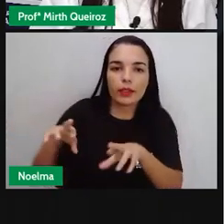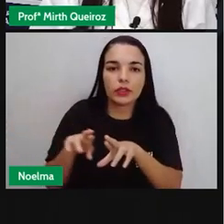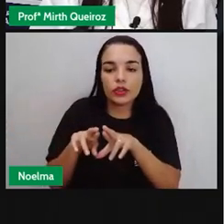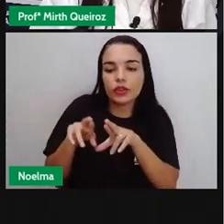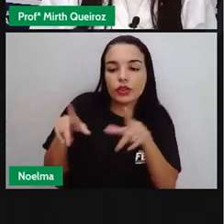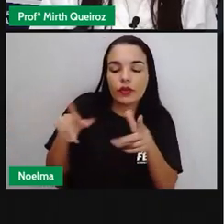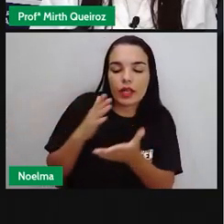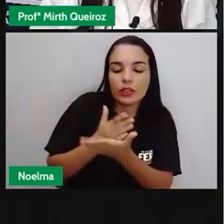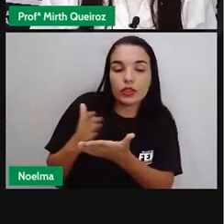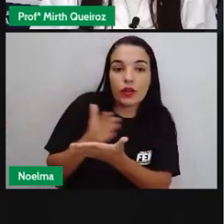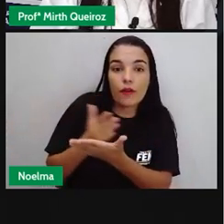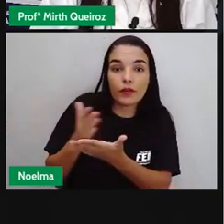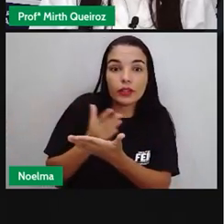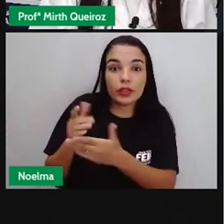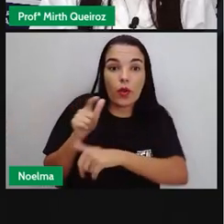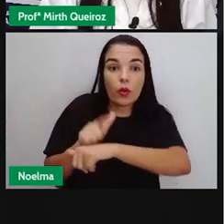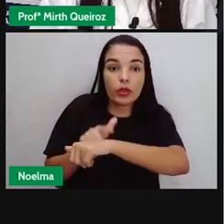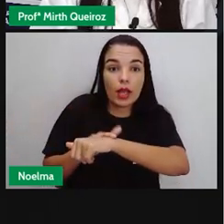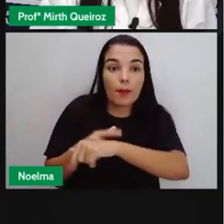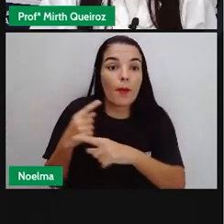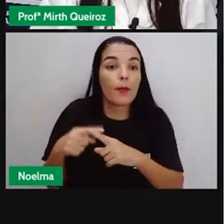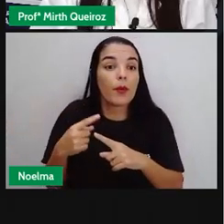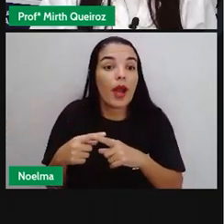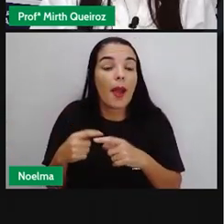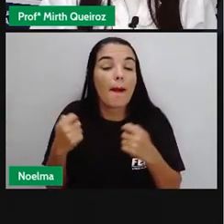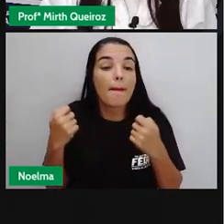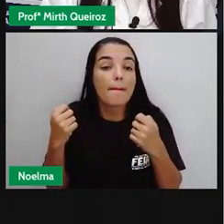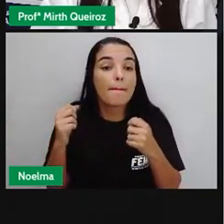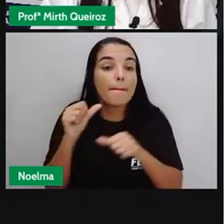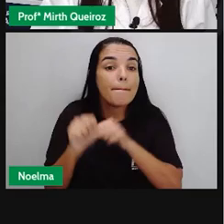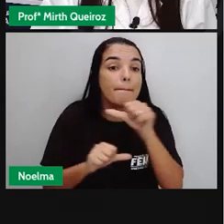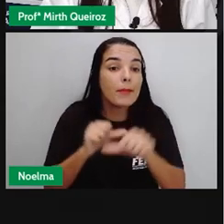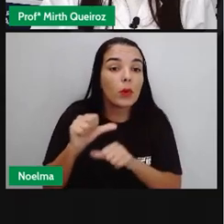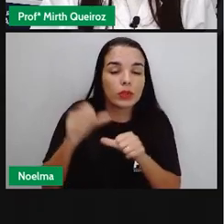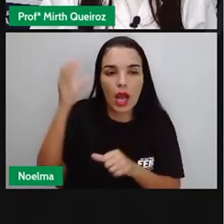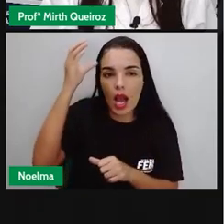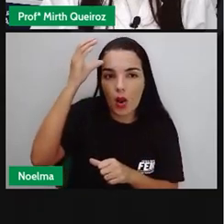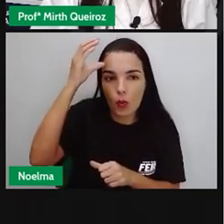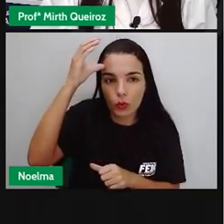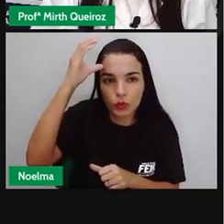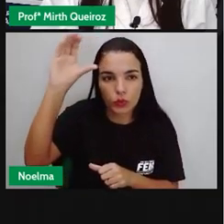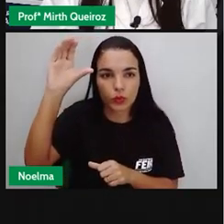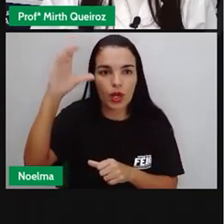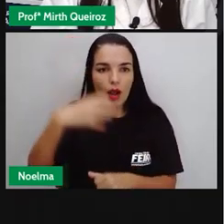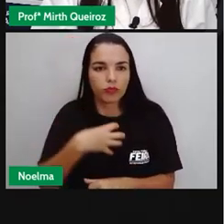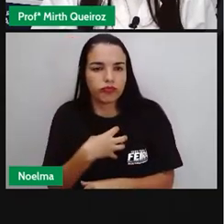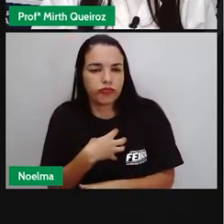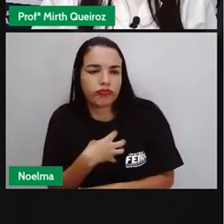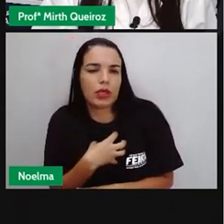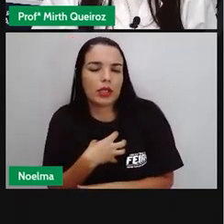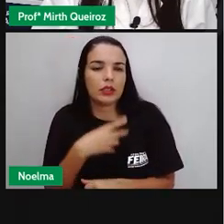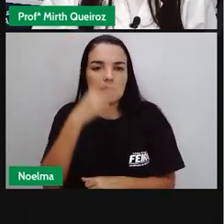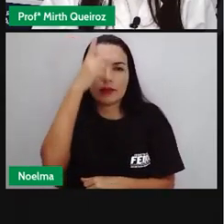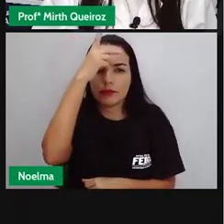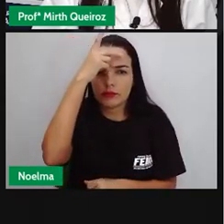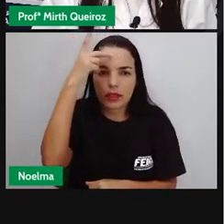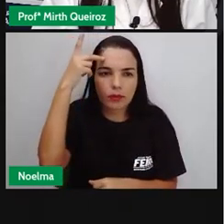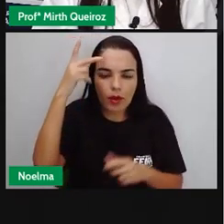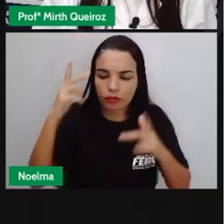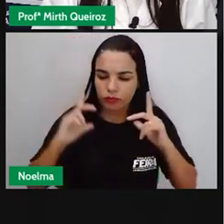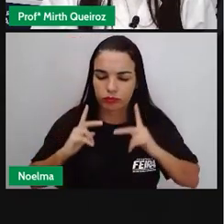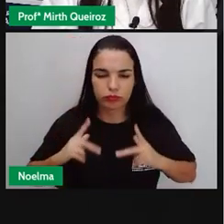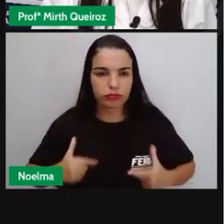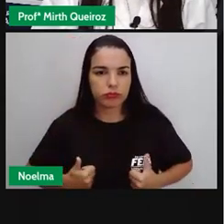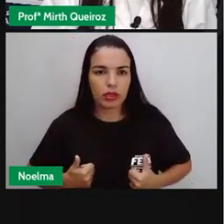e os costumes de cada povo Por esse motivo, no decorrer da história Foram elaborados inúmeros calendários